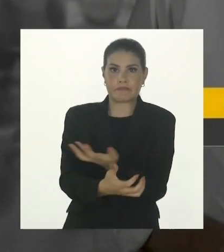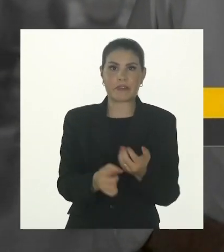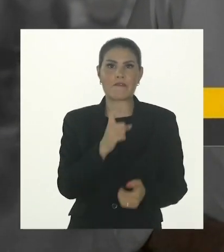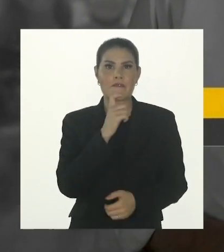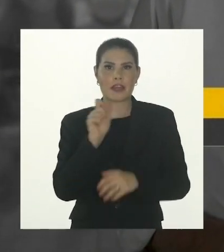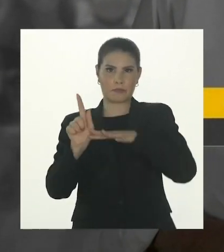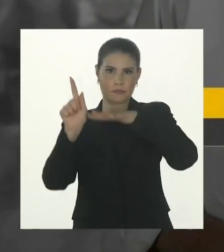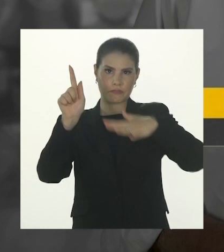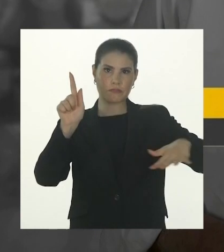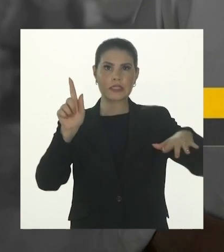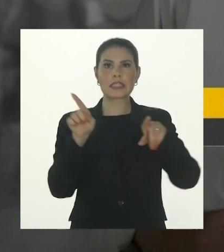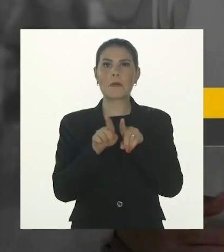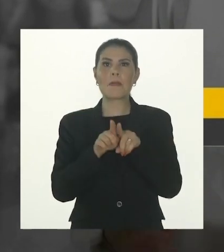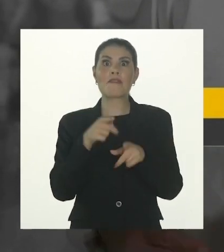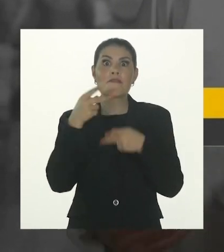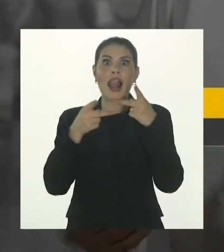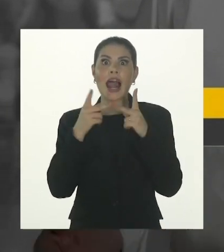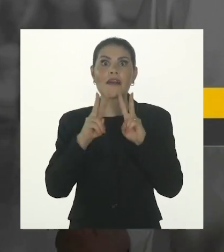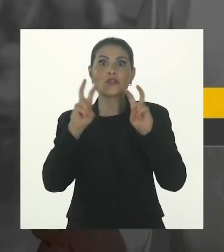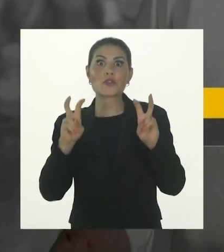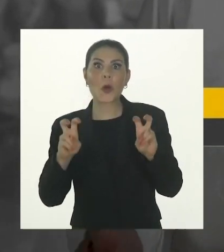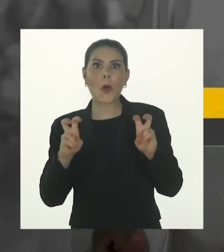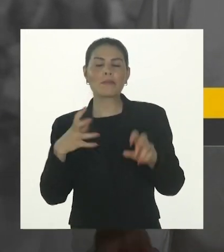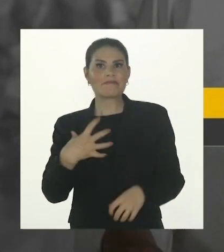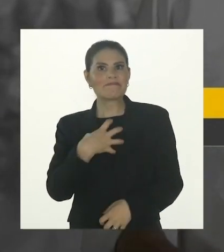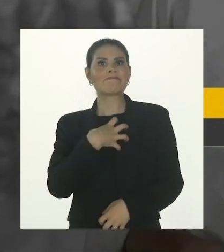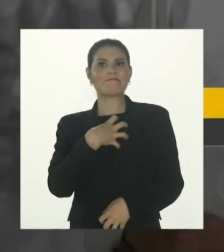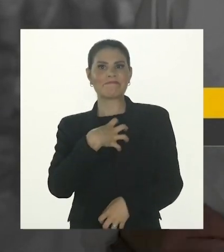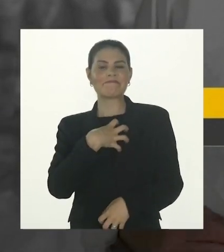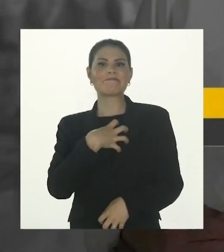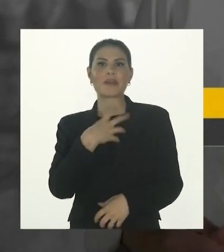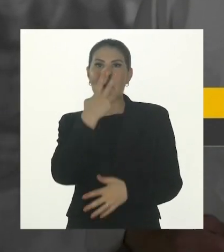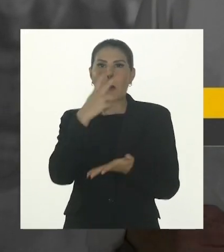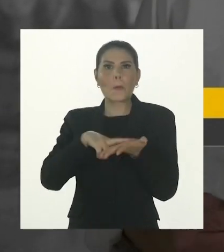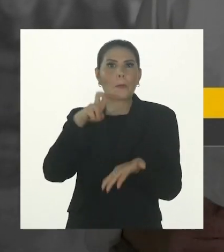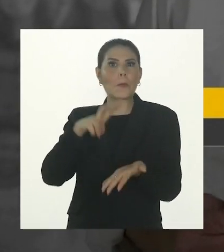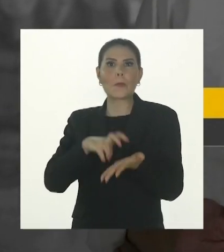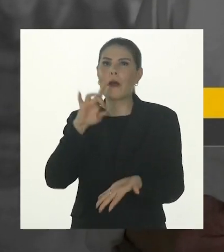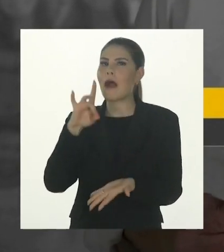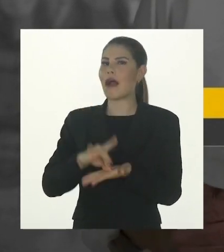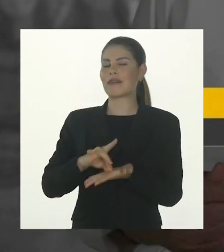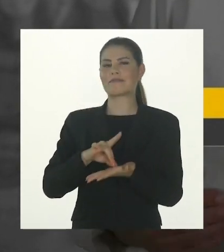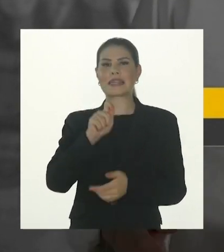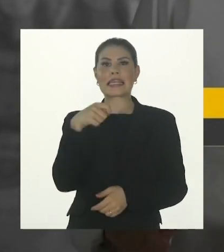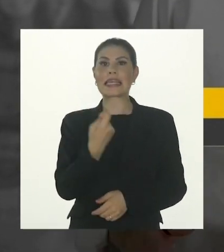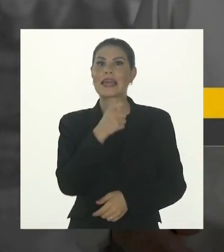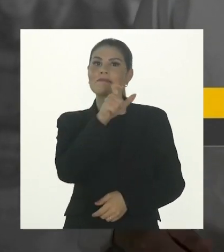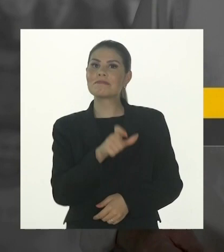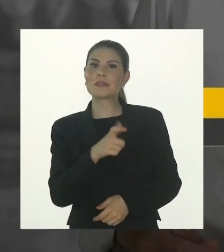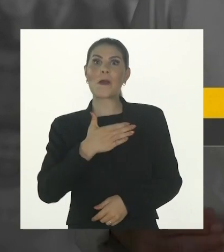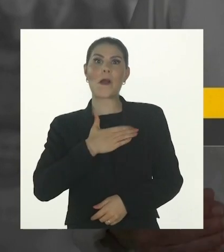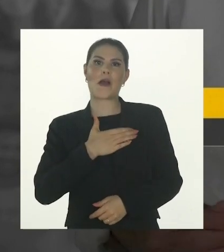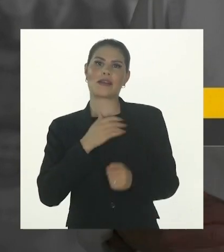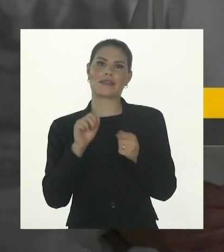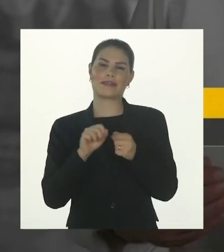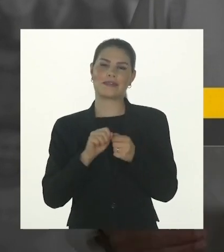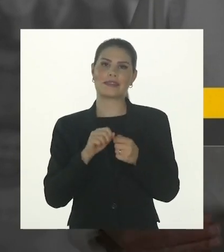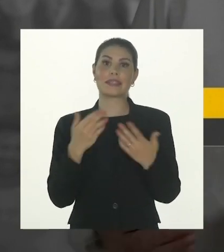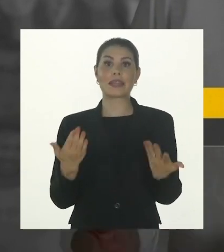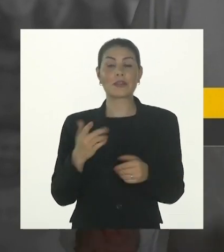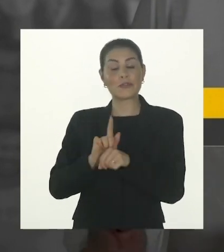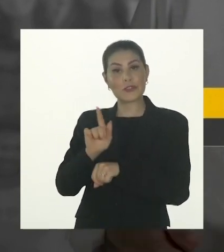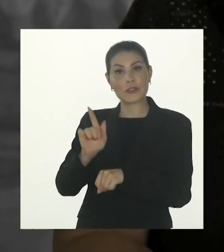na revitalização da Orla, aquilo, quando ele falava naquilo, a gente sentia o entusiasmo legítimo de quem